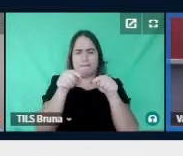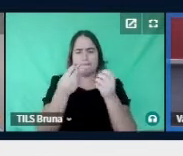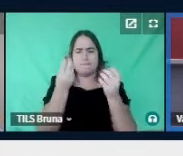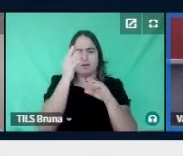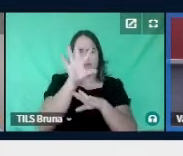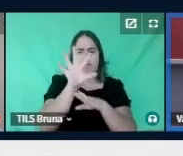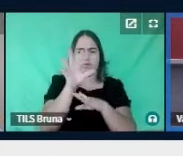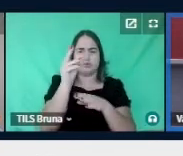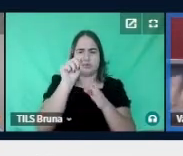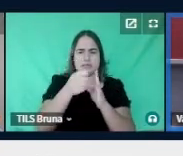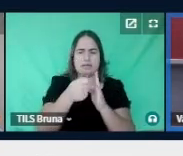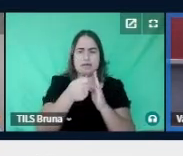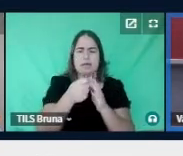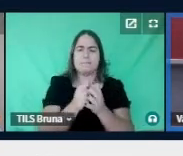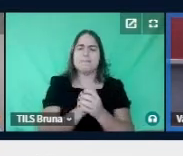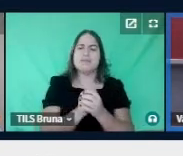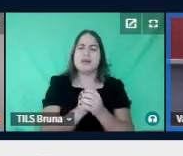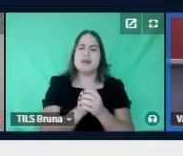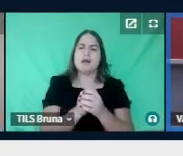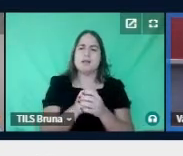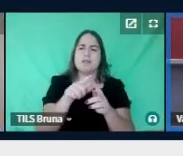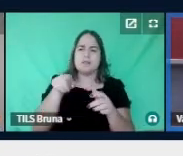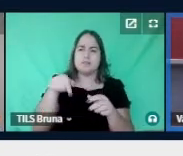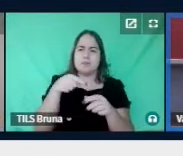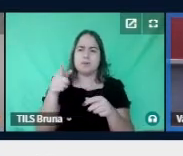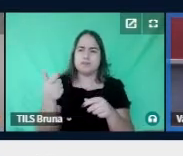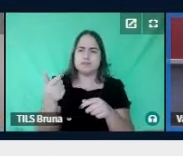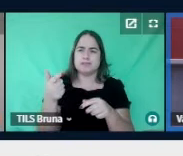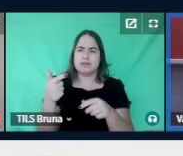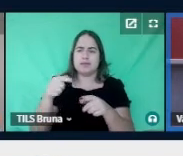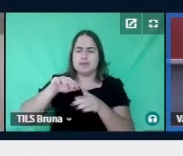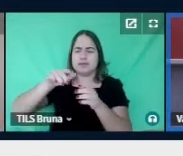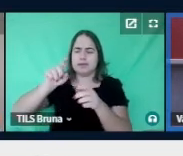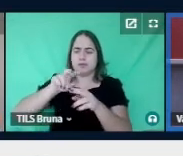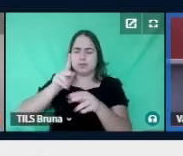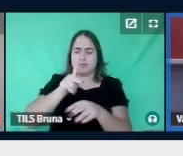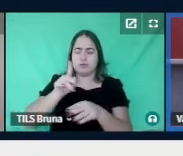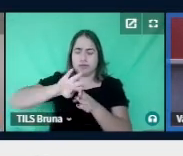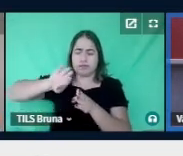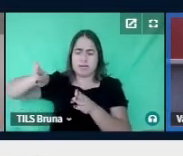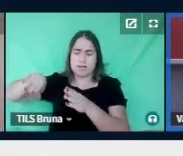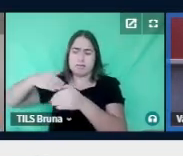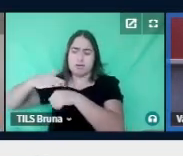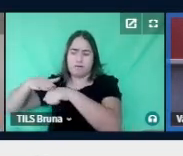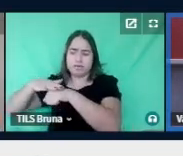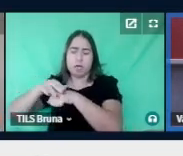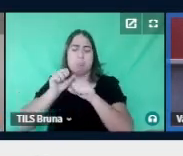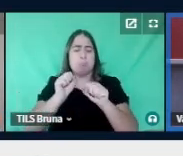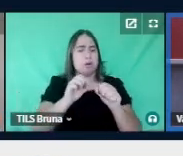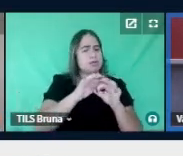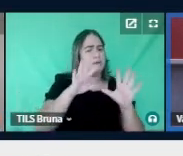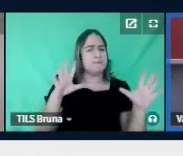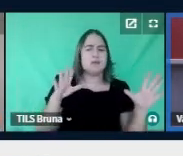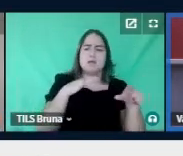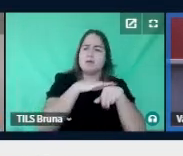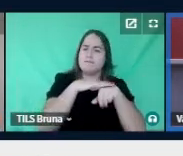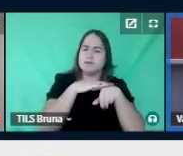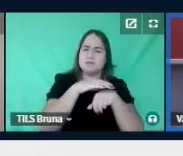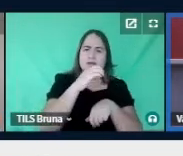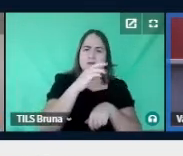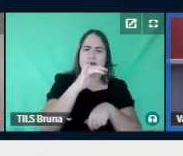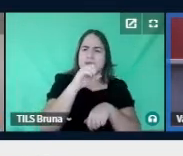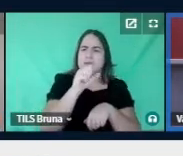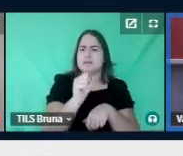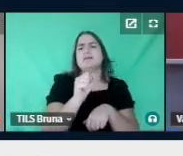a hora que a banca sair para deliberar, aí eu acho que vocês podem abrir, ficar à vontade, conversar com a Cristiane, aqui, até quando